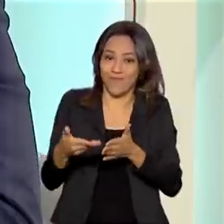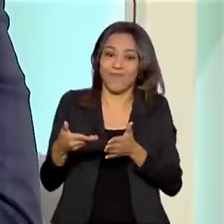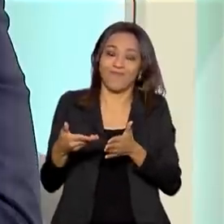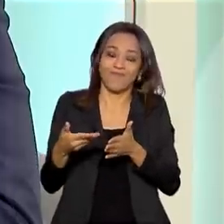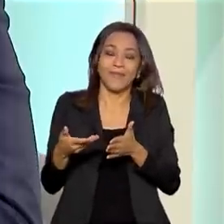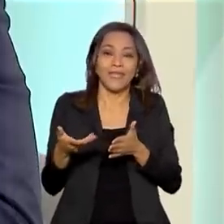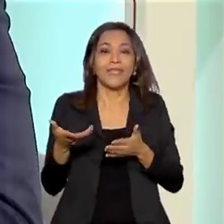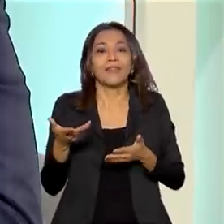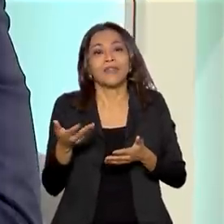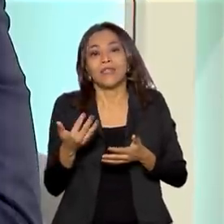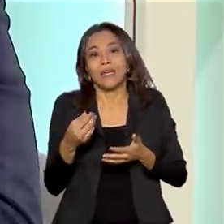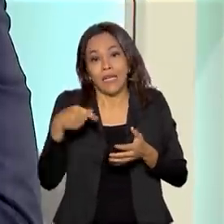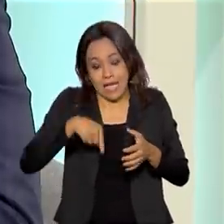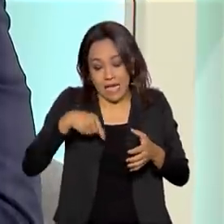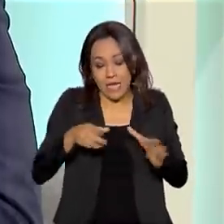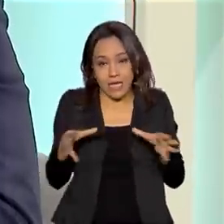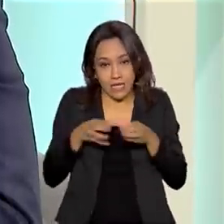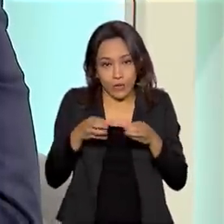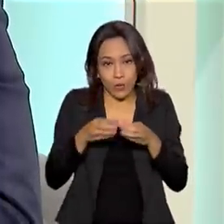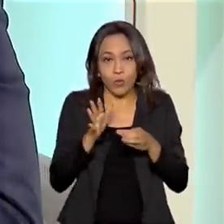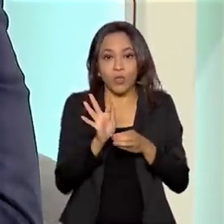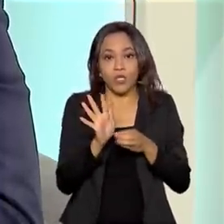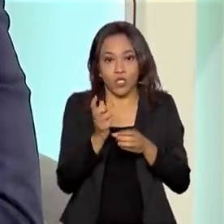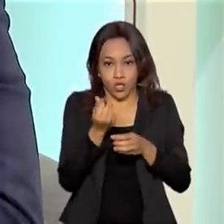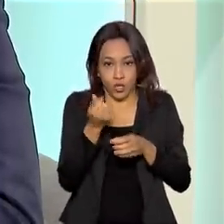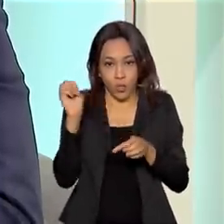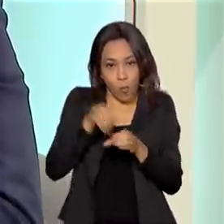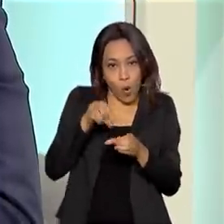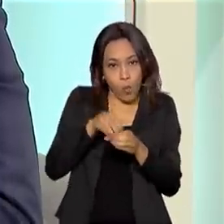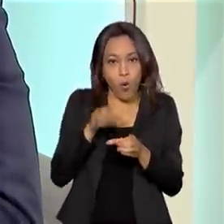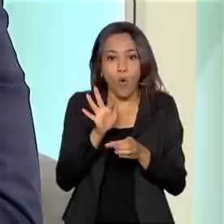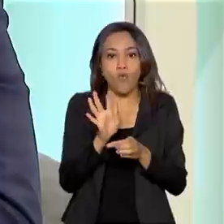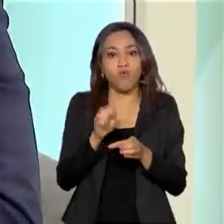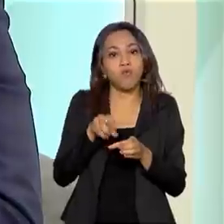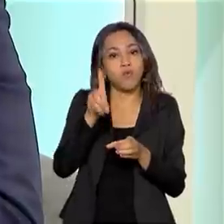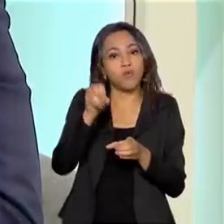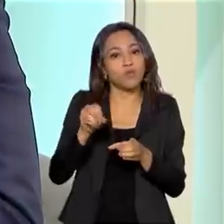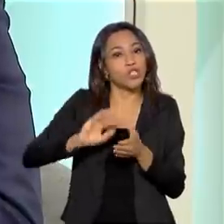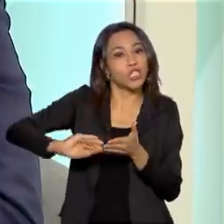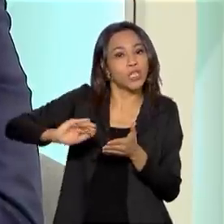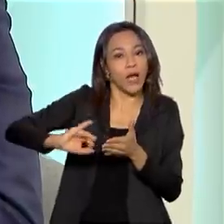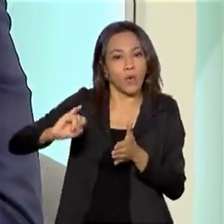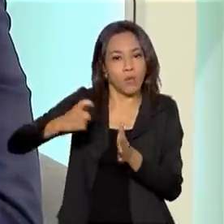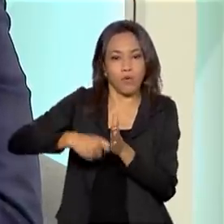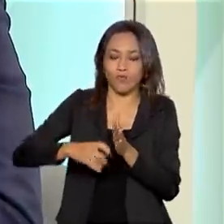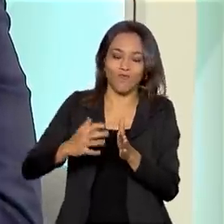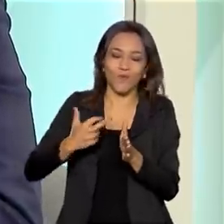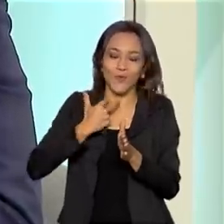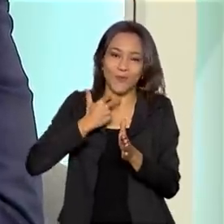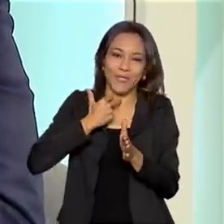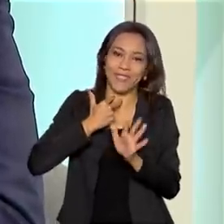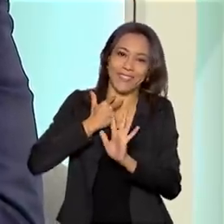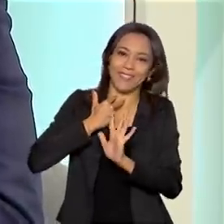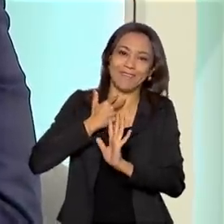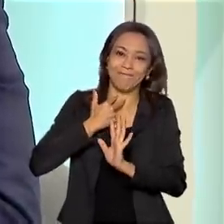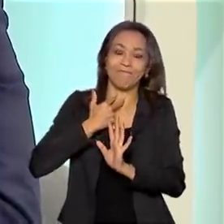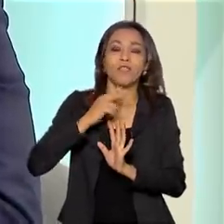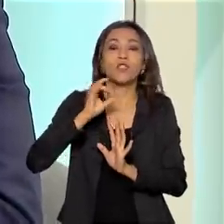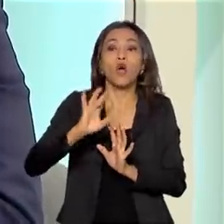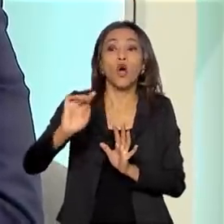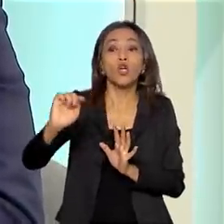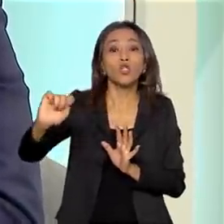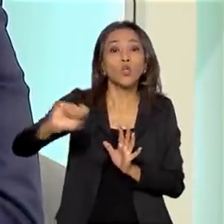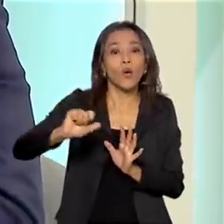não poderia nesse momento dispor de, por exemplo, renúncia fiscal e só de doações